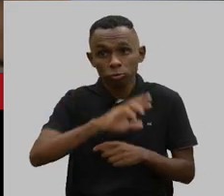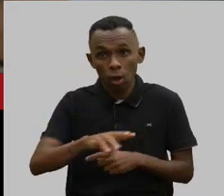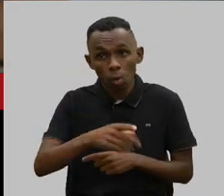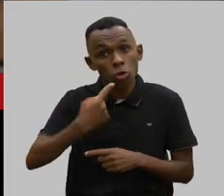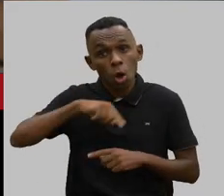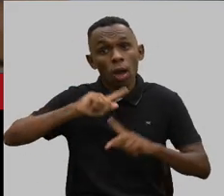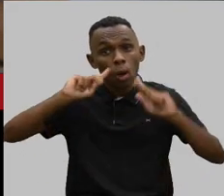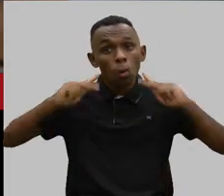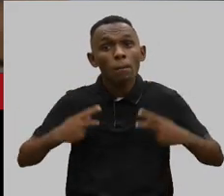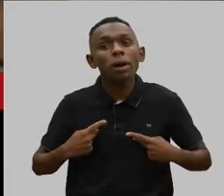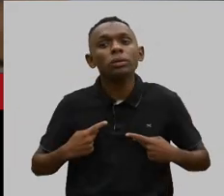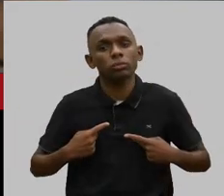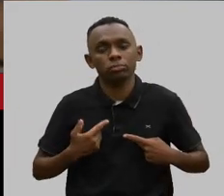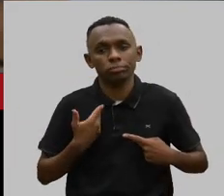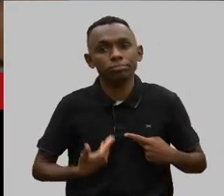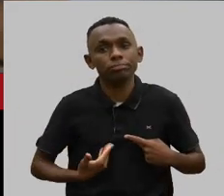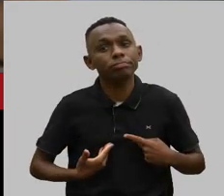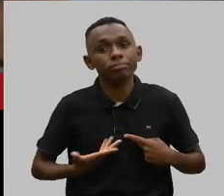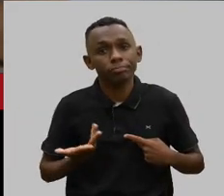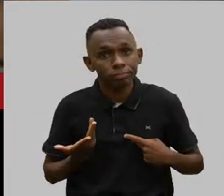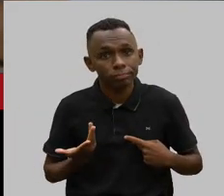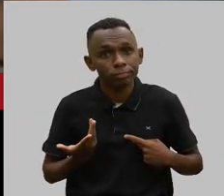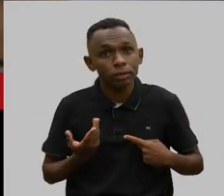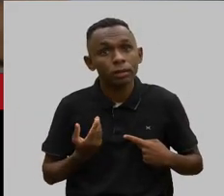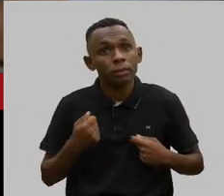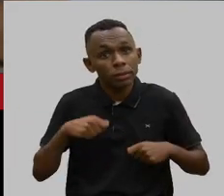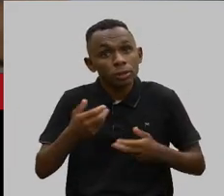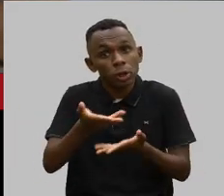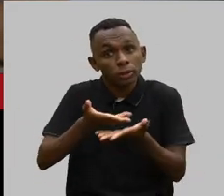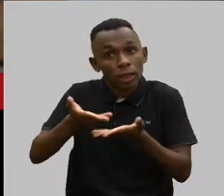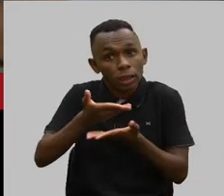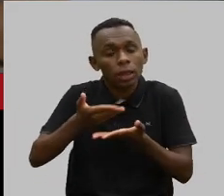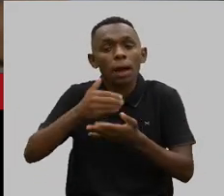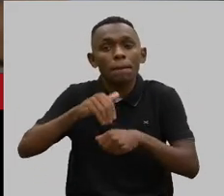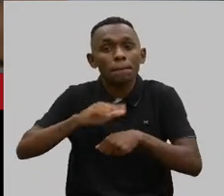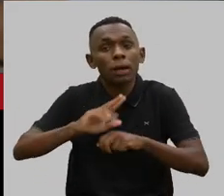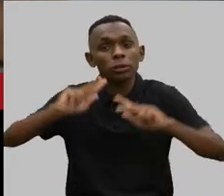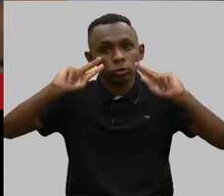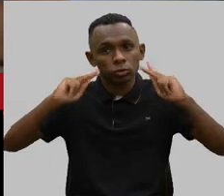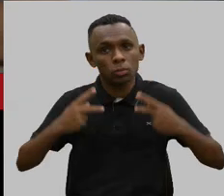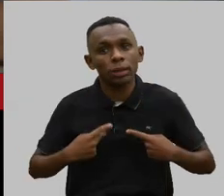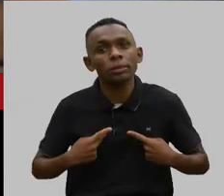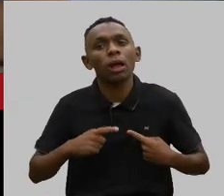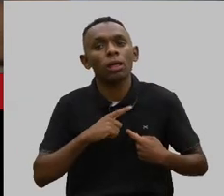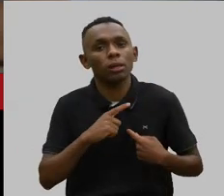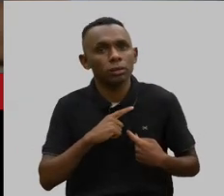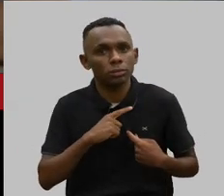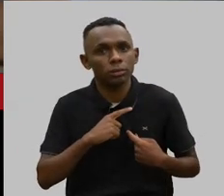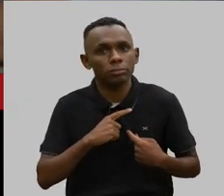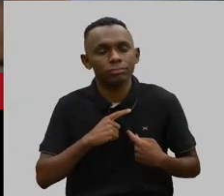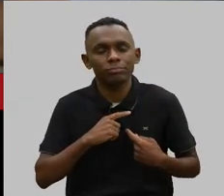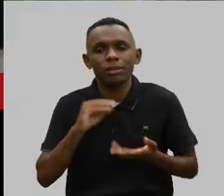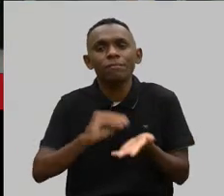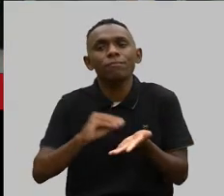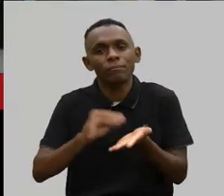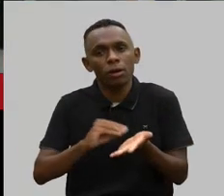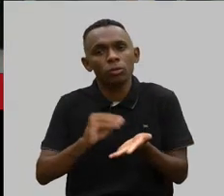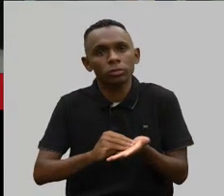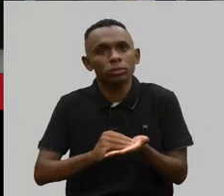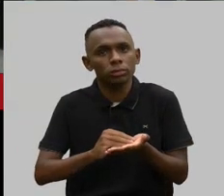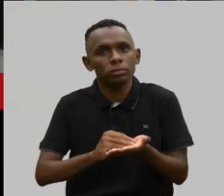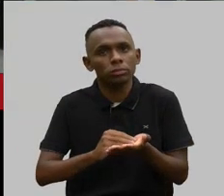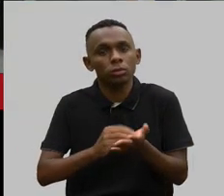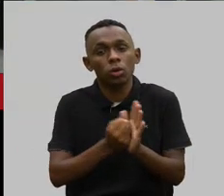humanos. E eles têm que tratar a coisa com mais humanidade, que não é tratado. Vê como